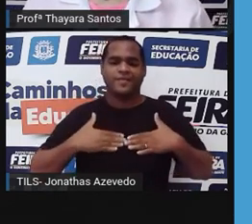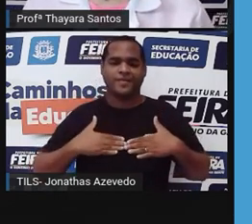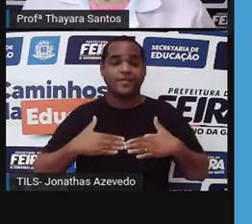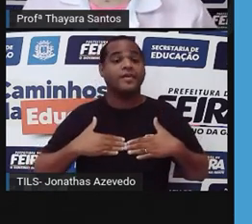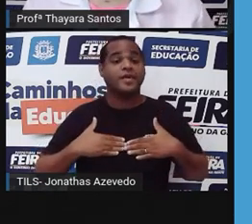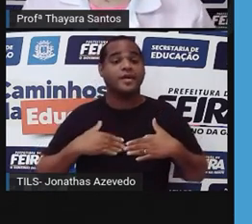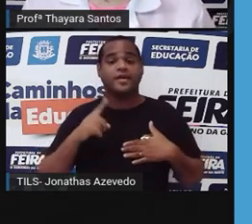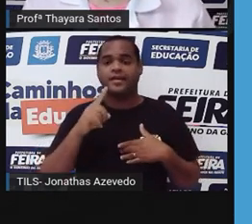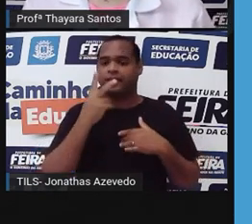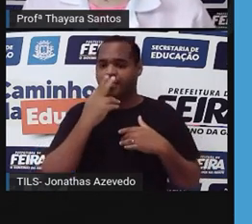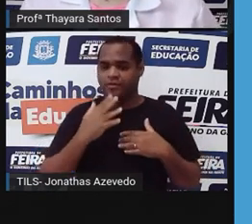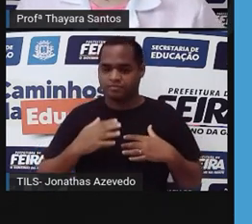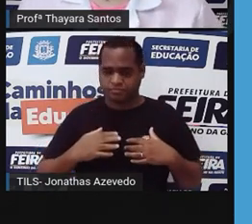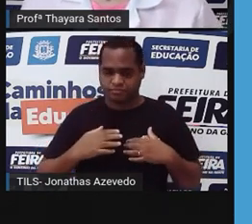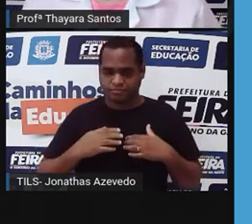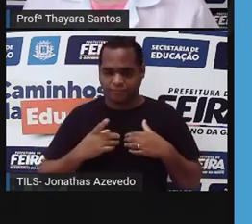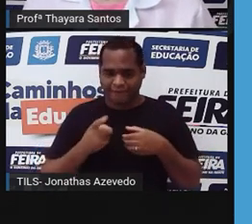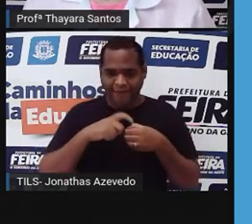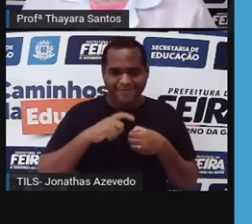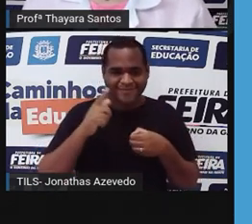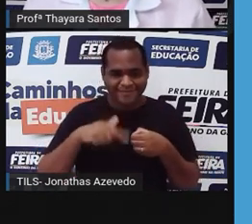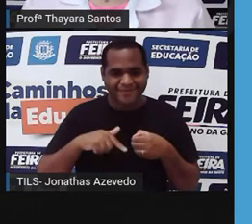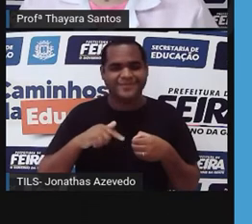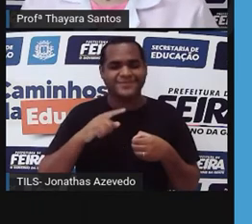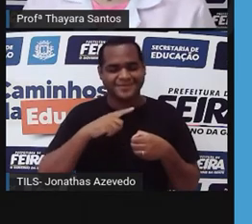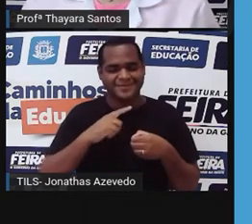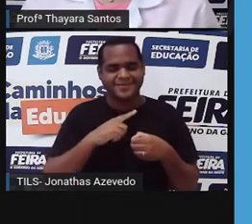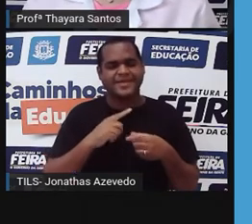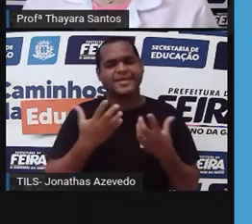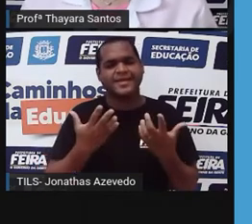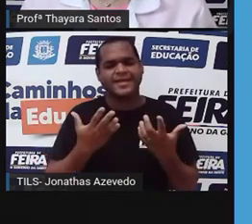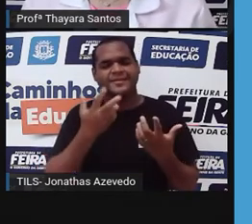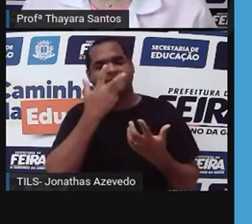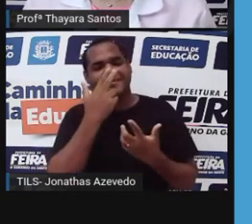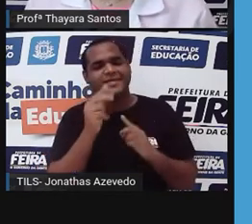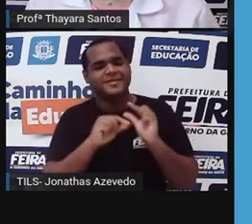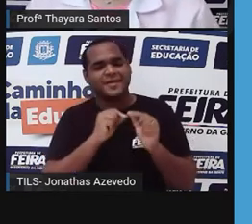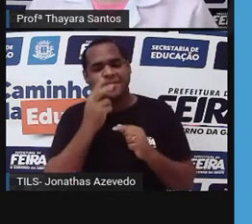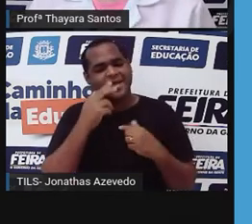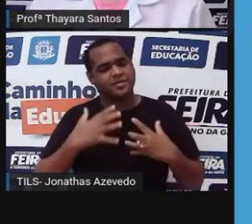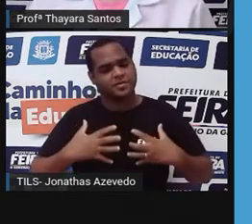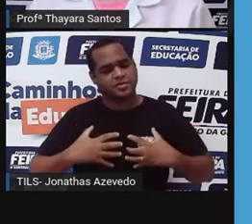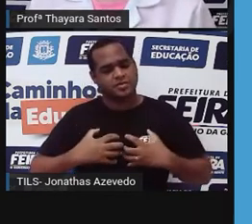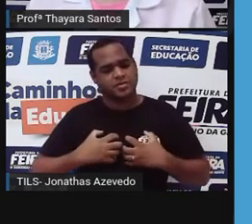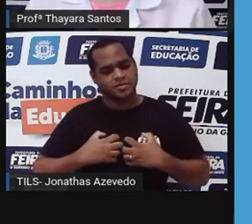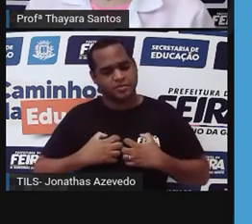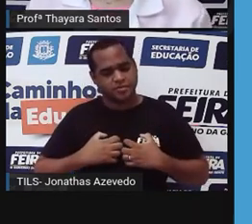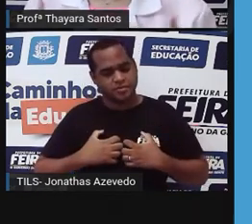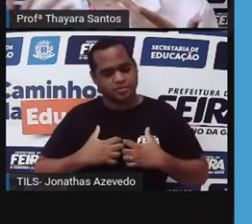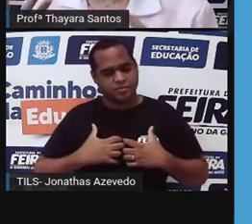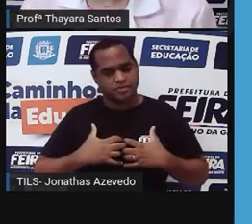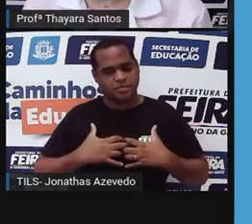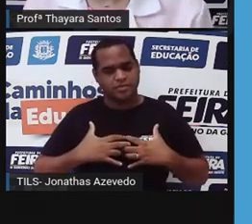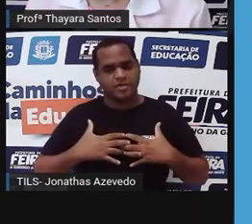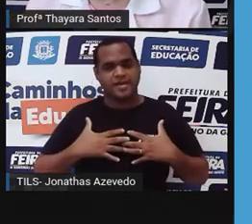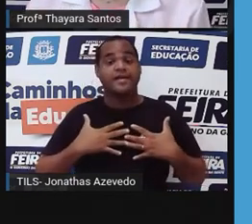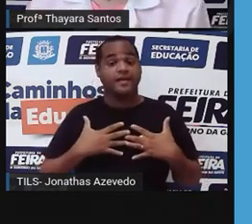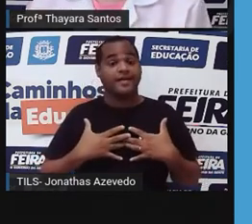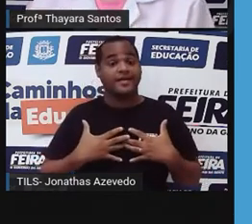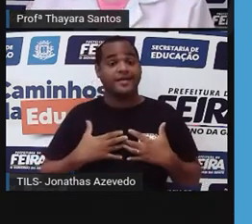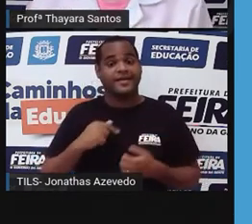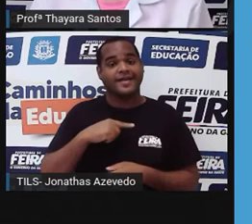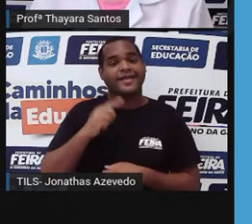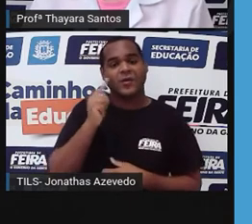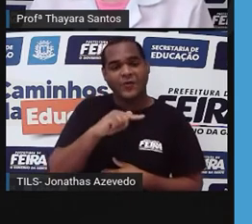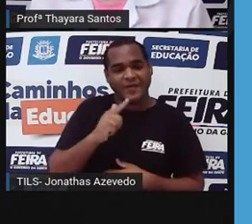esse diafragma, ele volta para o lugar e ele meio que fica ali apertando o pulmão justamente para ele colocar todo